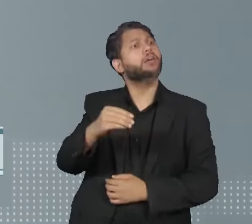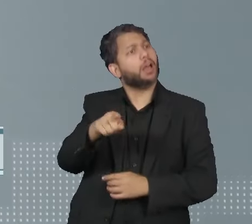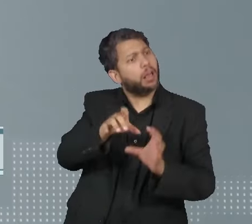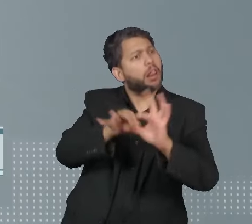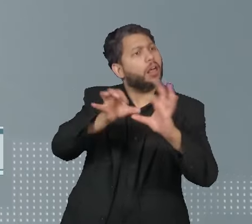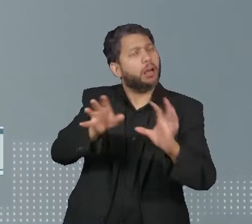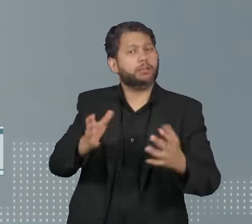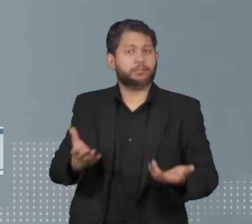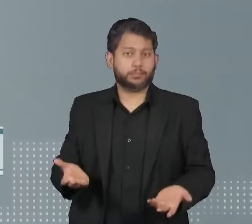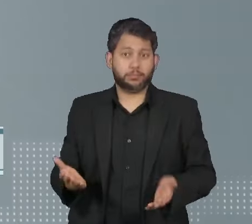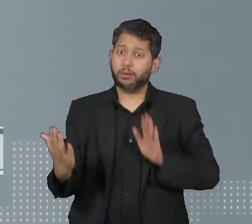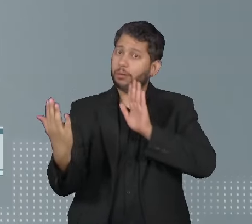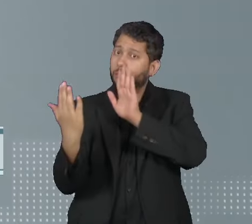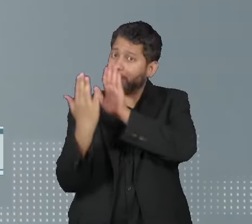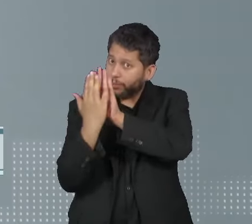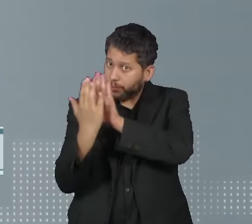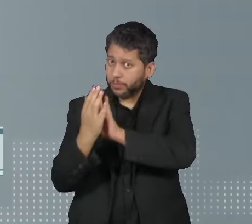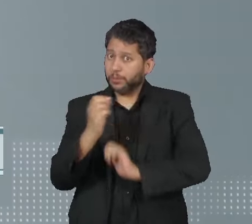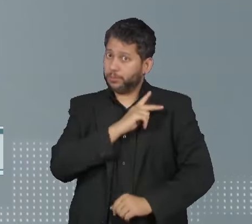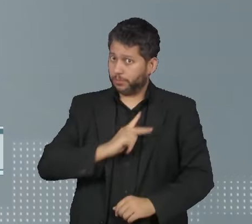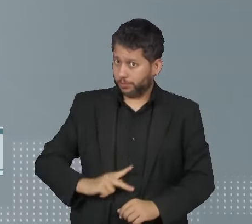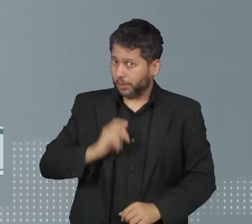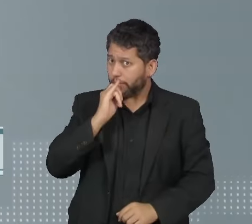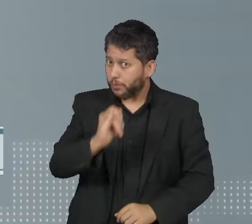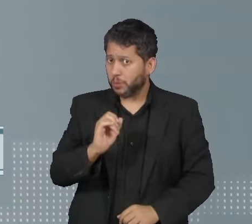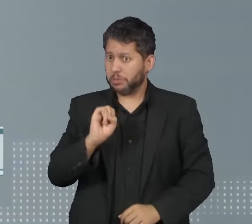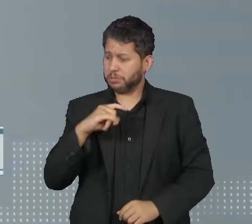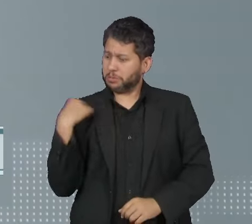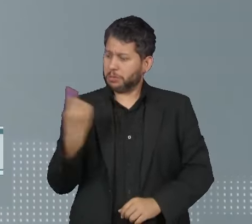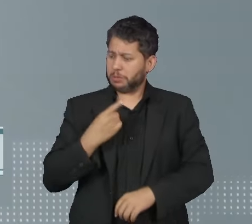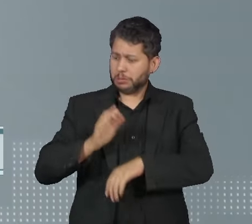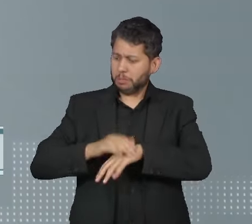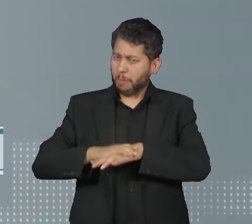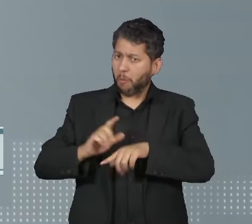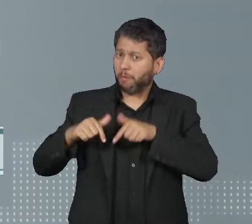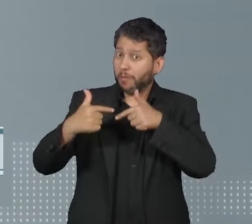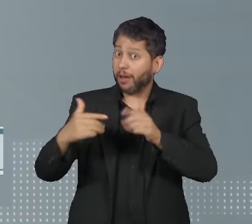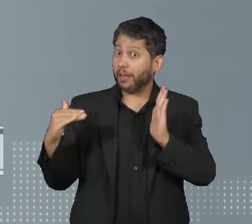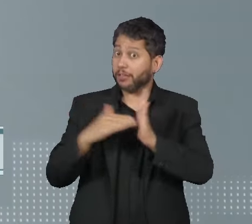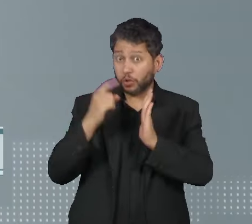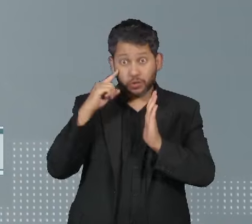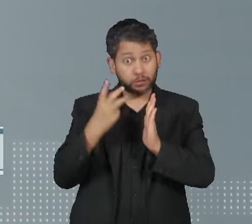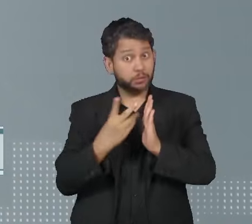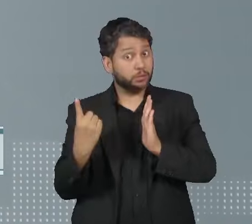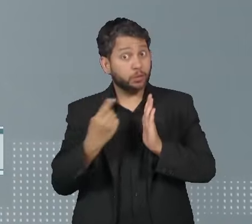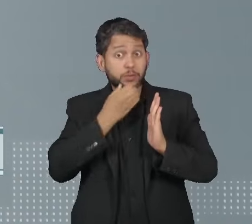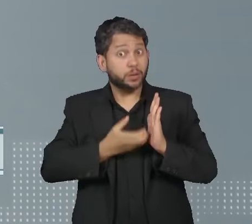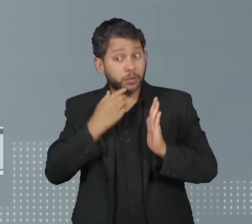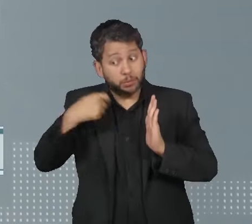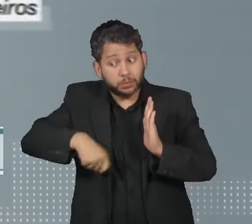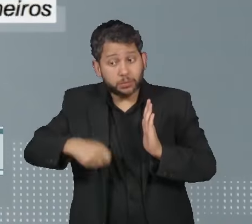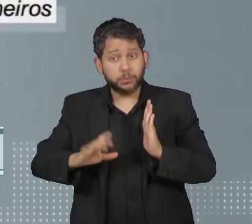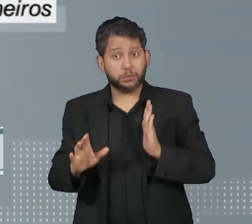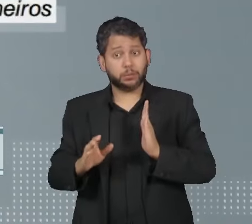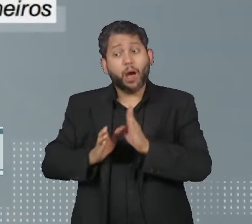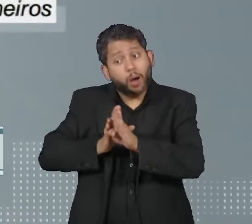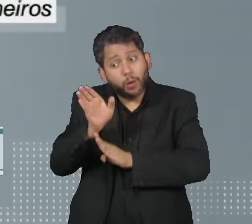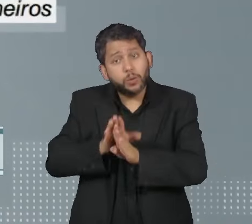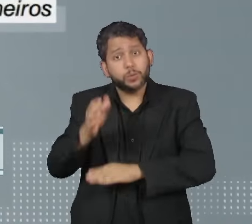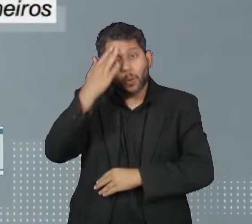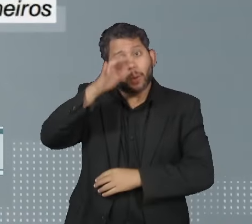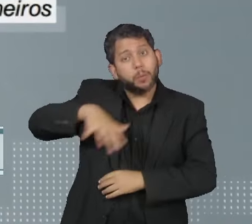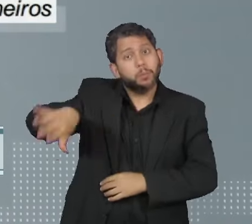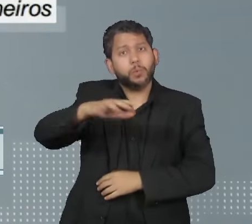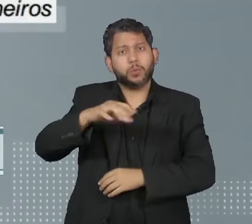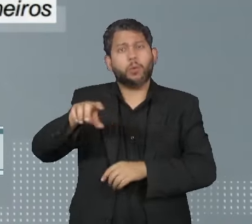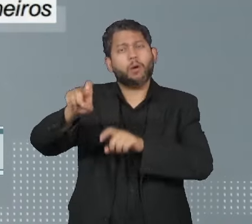conversou com o presidente, que teria dito que qualquer ação nossa pode acontecer até 31 de dezembro. E diz que tem orientado o pessoal do